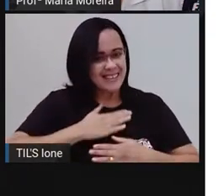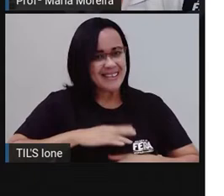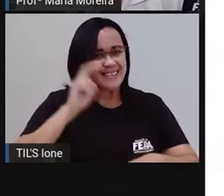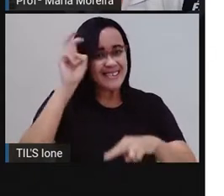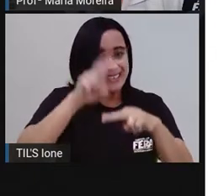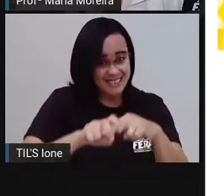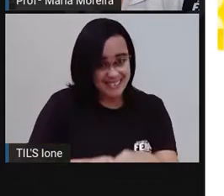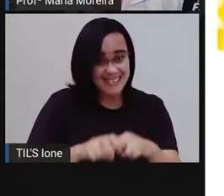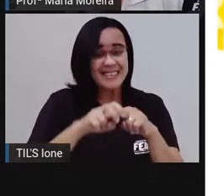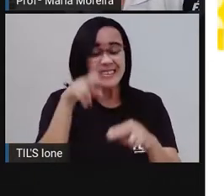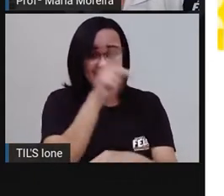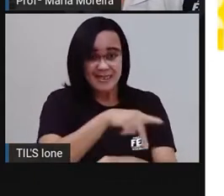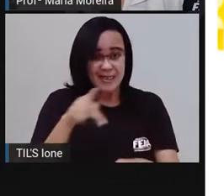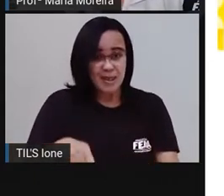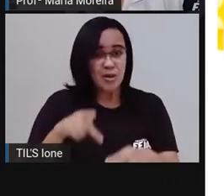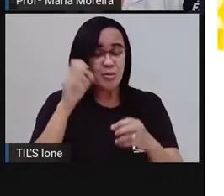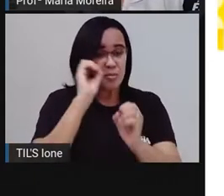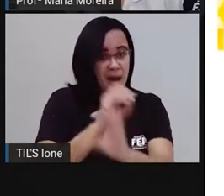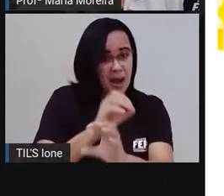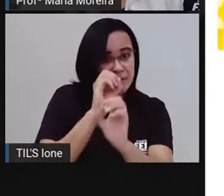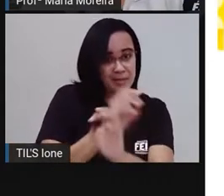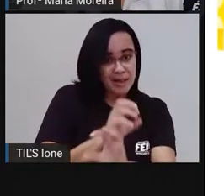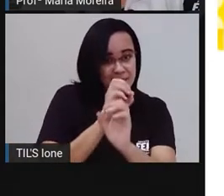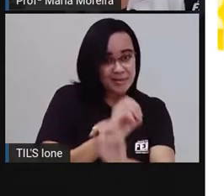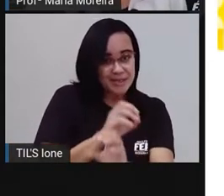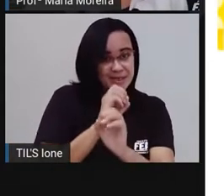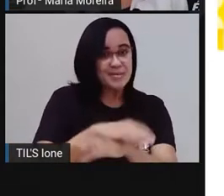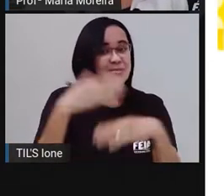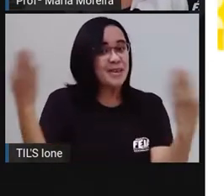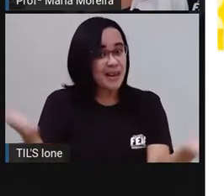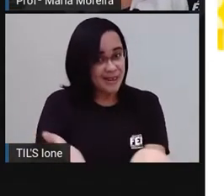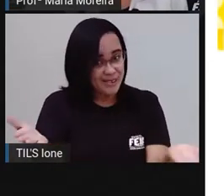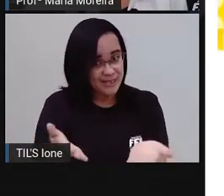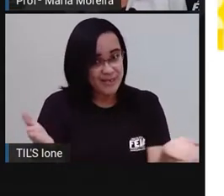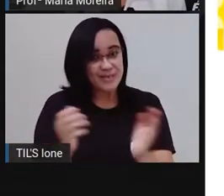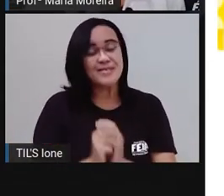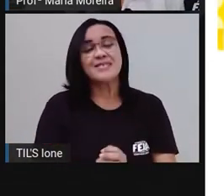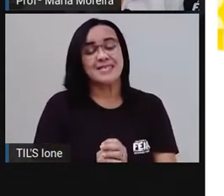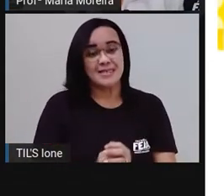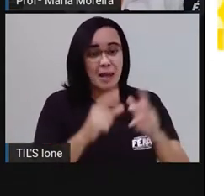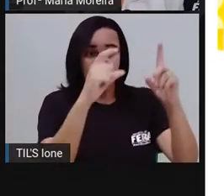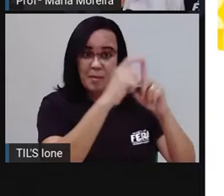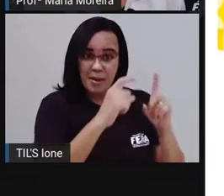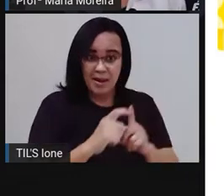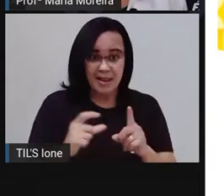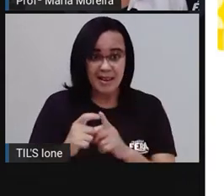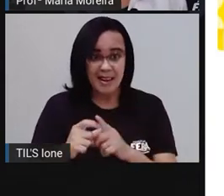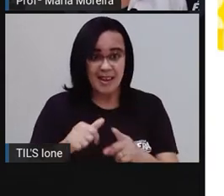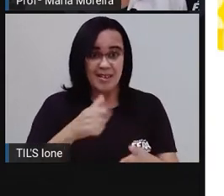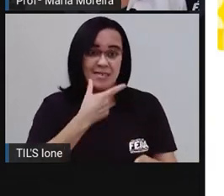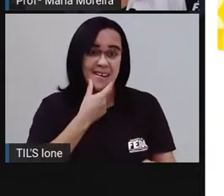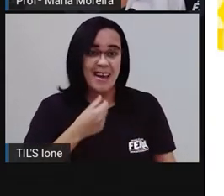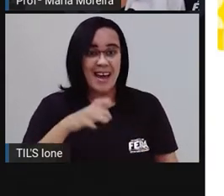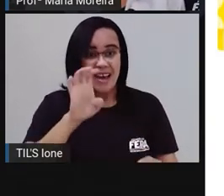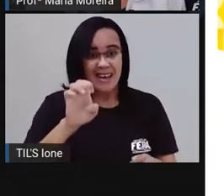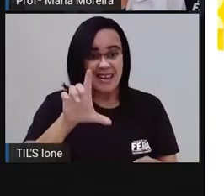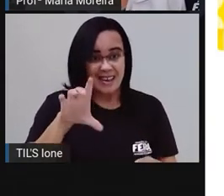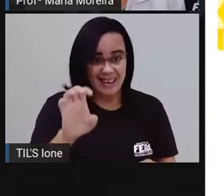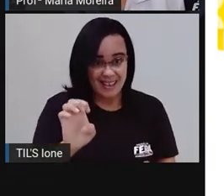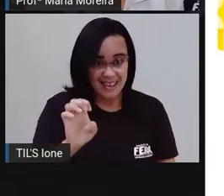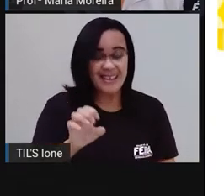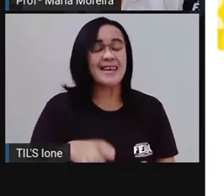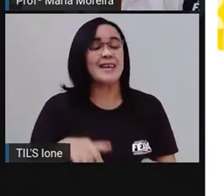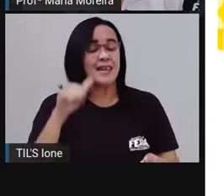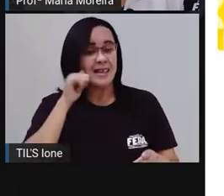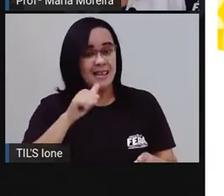prova vai começar a ensinar pra vocês. Bom, as palavras ele, ela e eles, né, são chamados